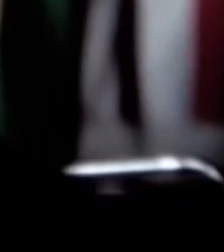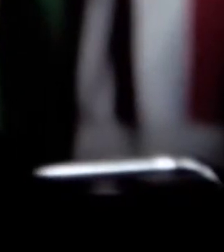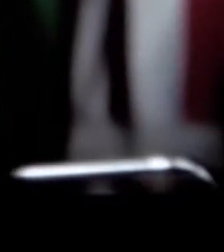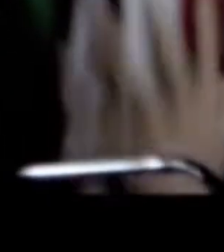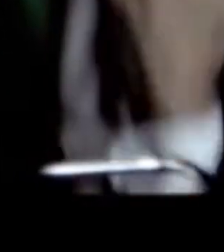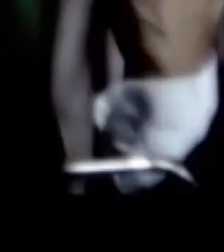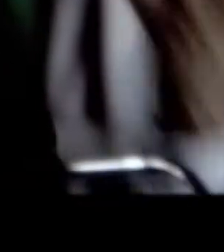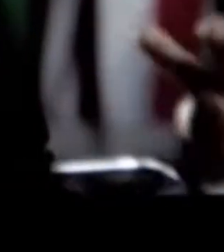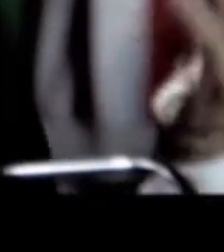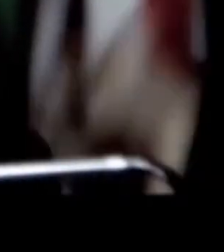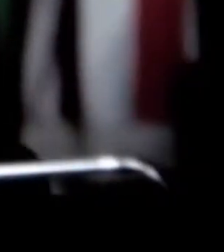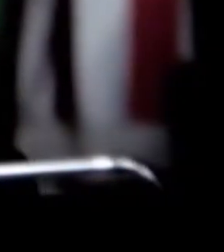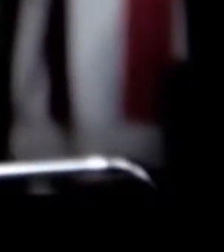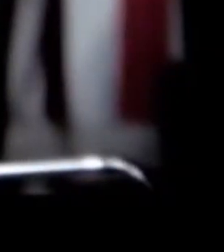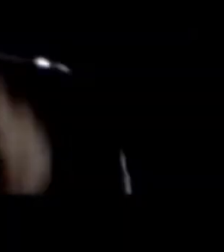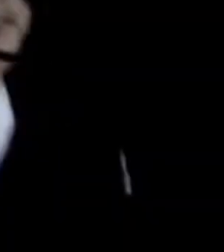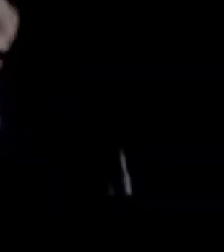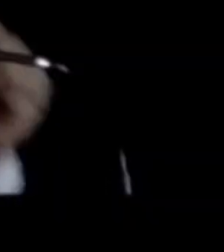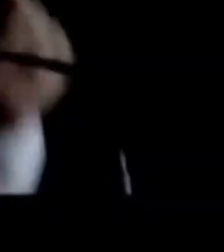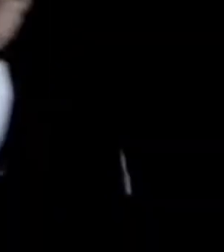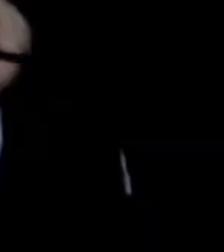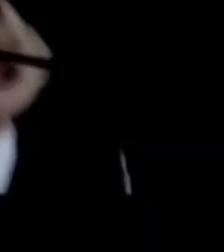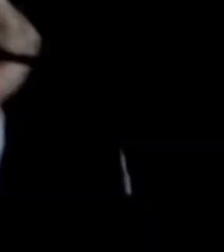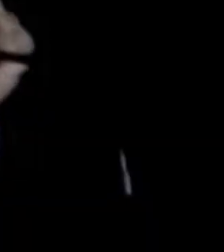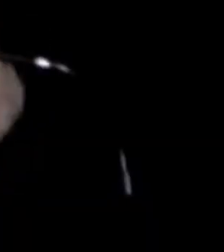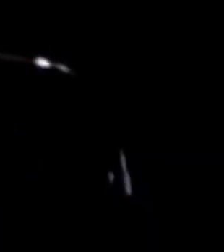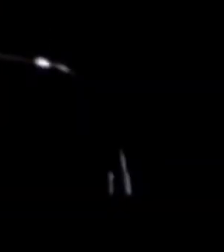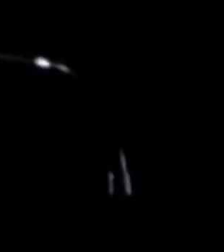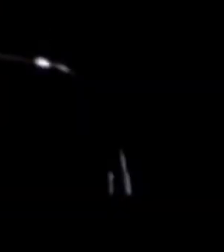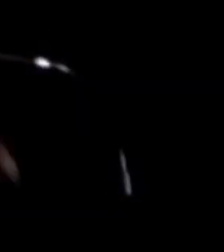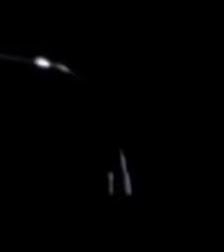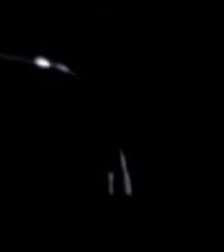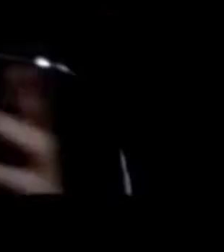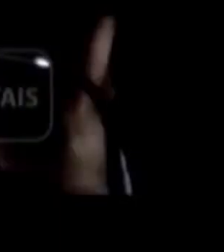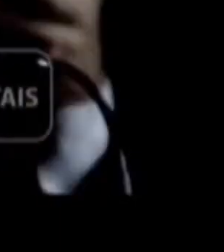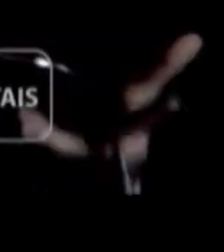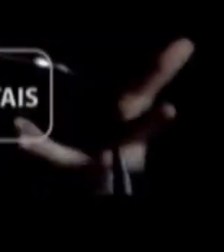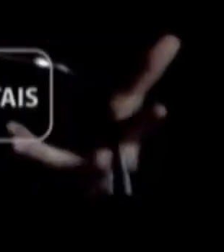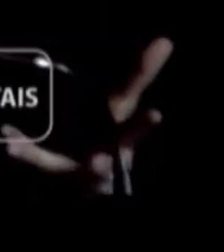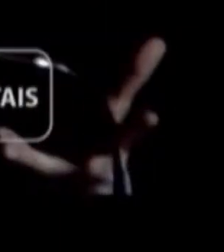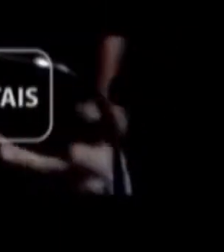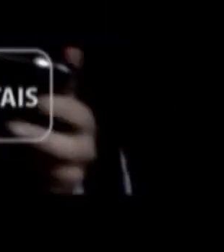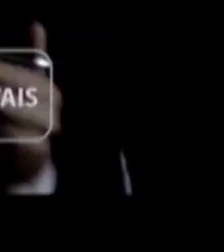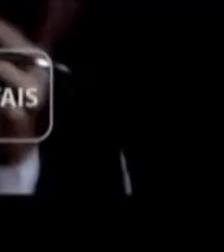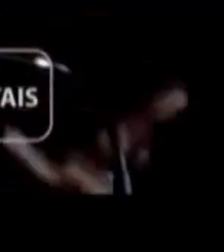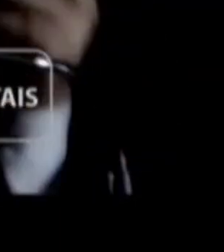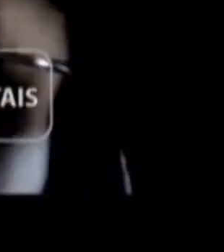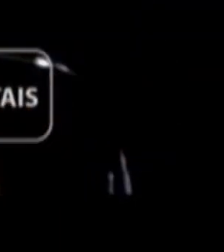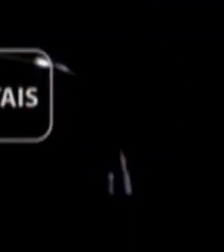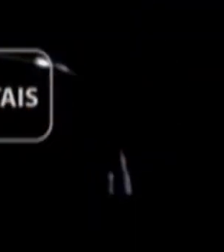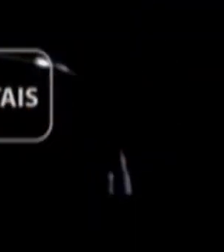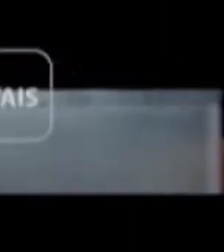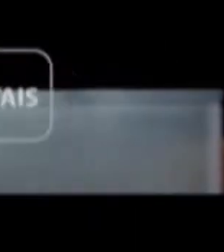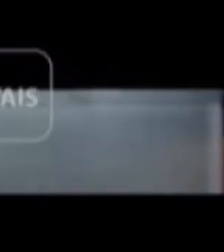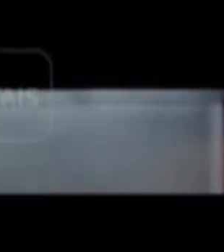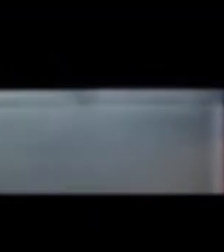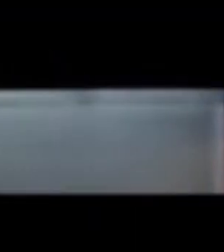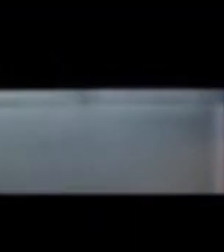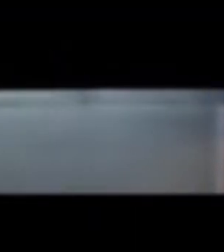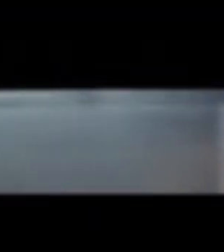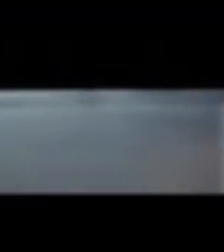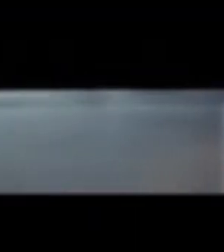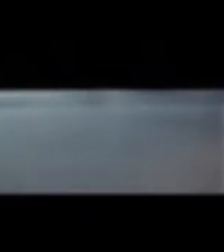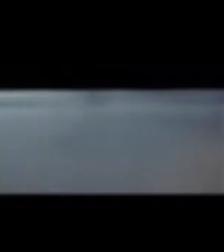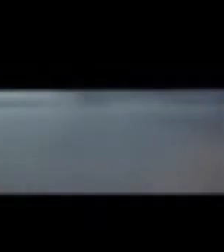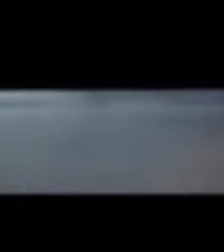caminho para a construção de um futuro melhor. Queremos priorizar também a construção de mais casas populares. Afinal